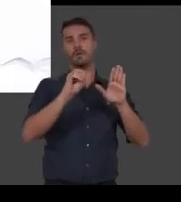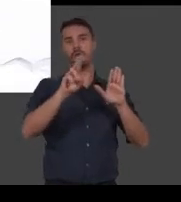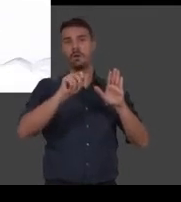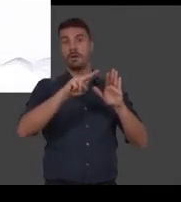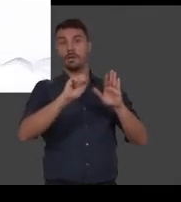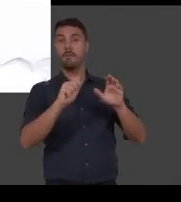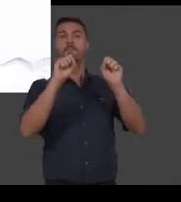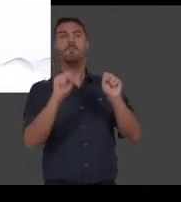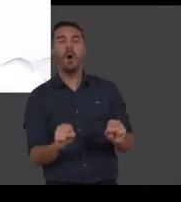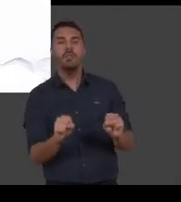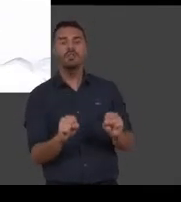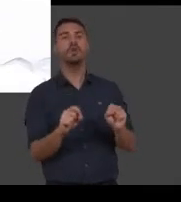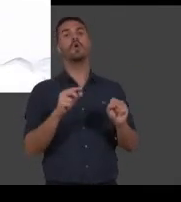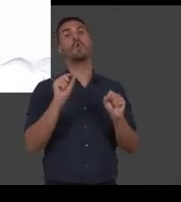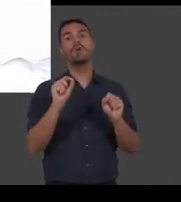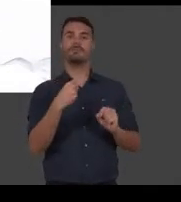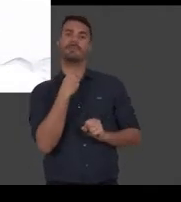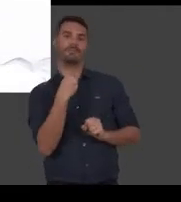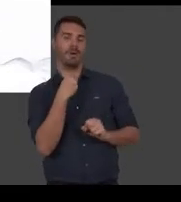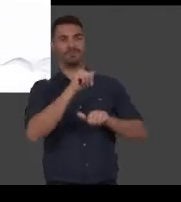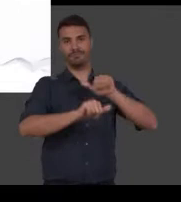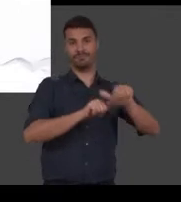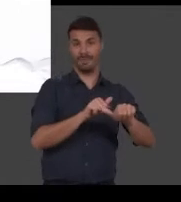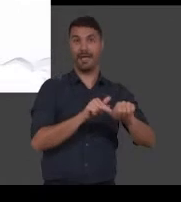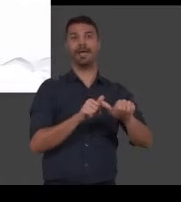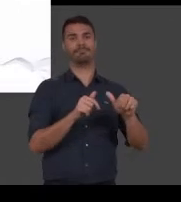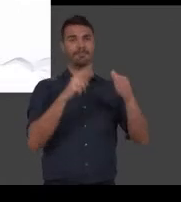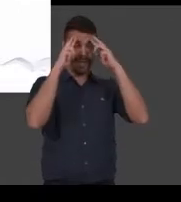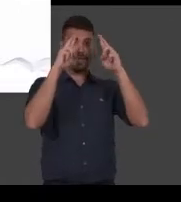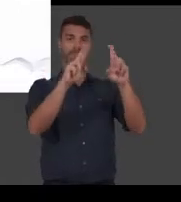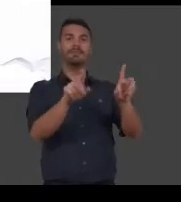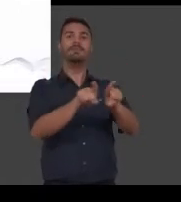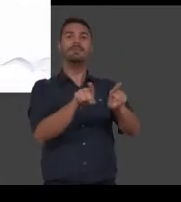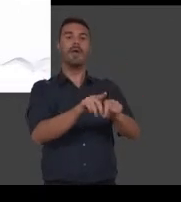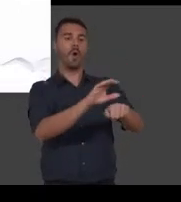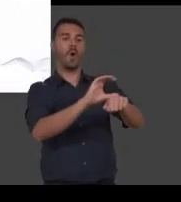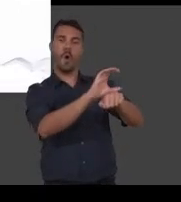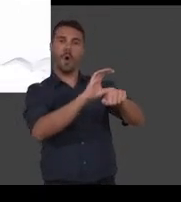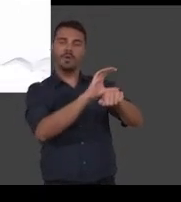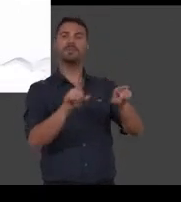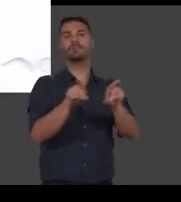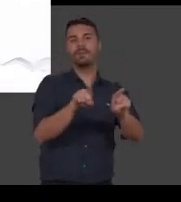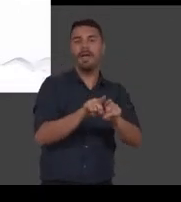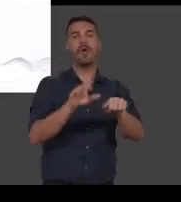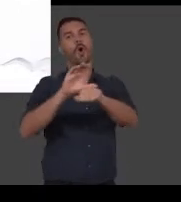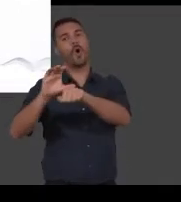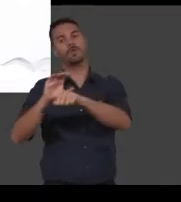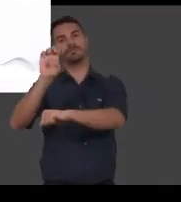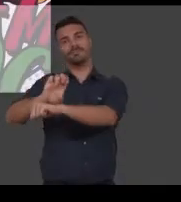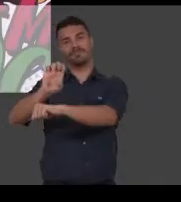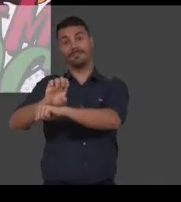define o que pode e o que não pode ser feito, sempre respeitando os princípios estabelecidos na Constituição Federal e na Constituição